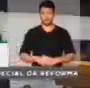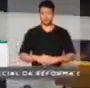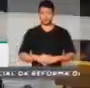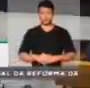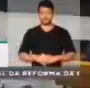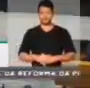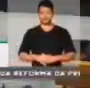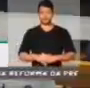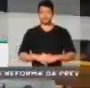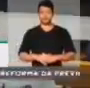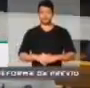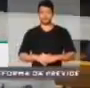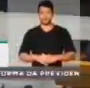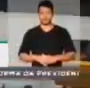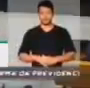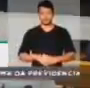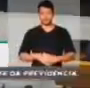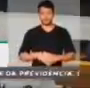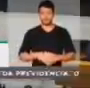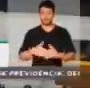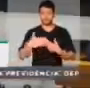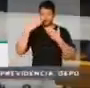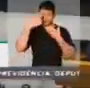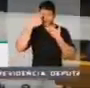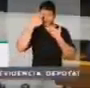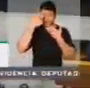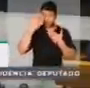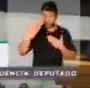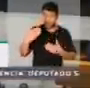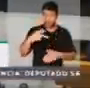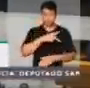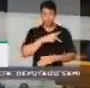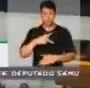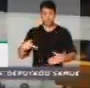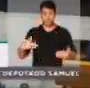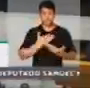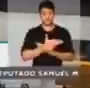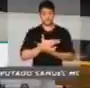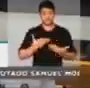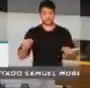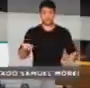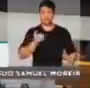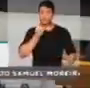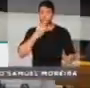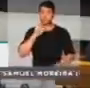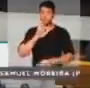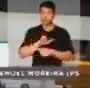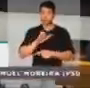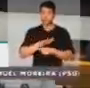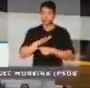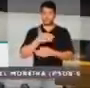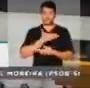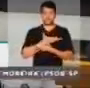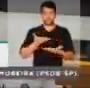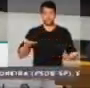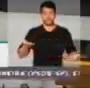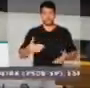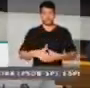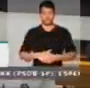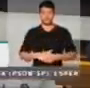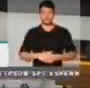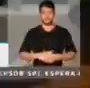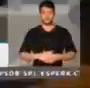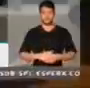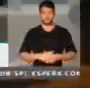Presidente, boa tarde a quem nos assiste, boa tarde às trabalhadoras e trabalhadoras aqui da Câmara, aos colegas e colegas que estão aqui